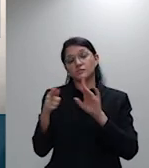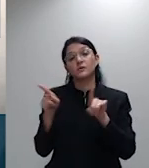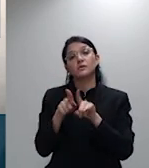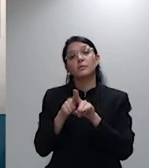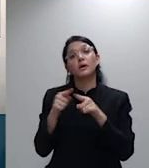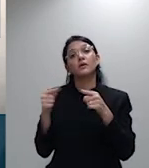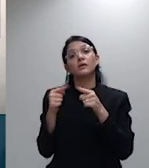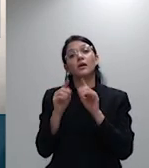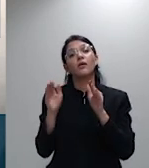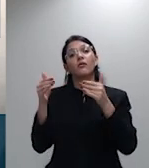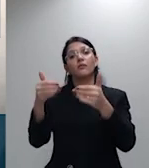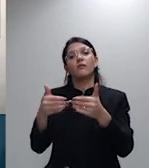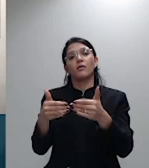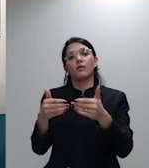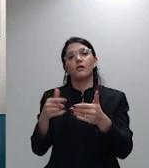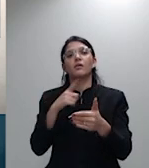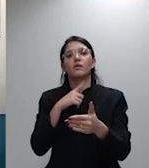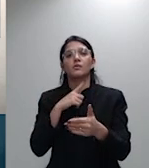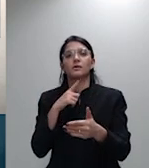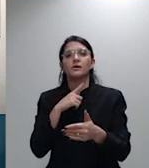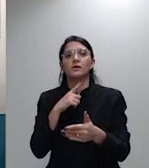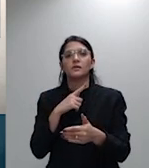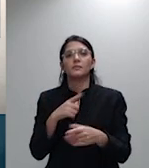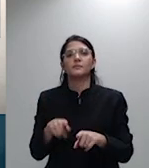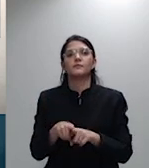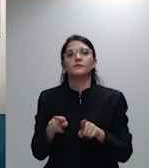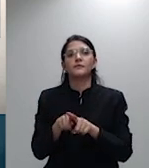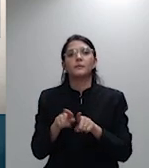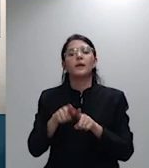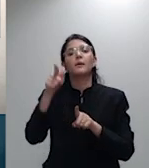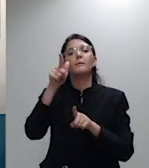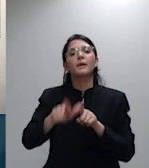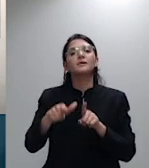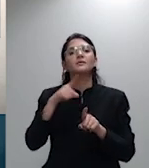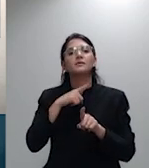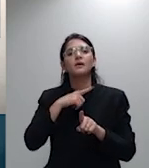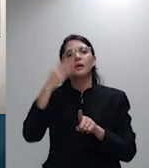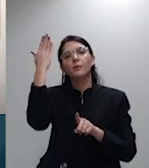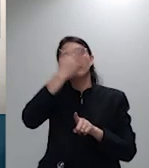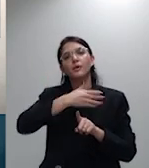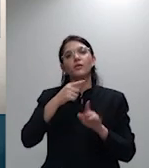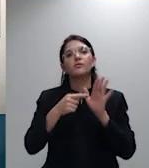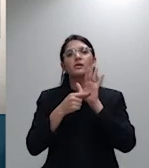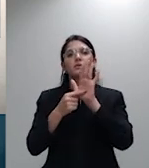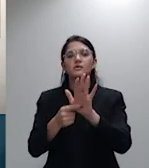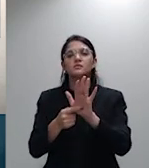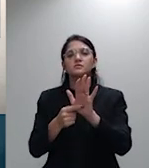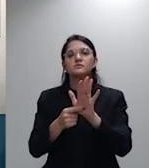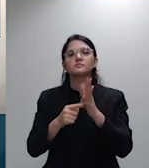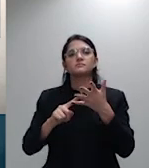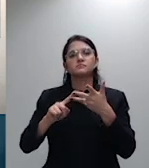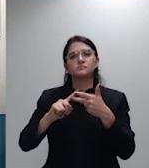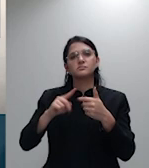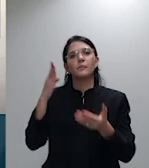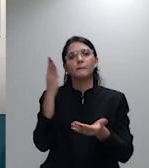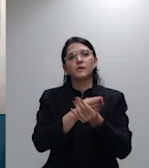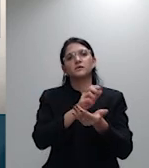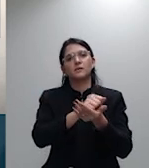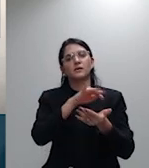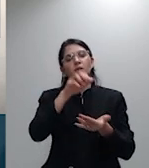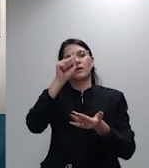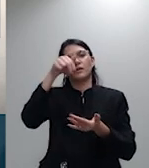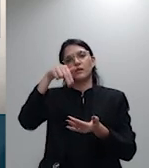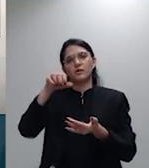e o relação ao ônus da prova a legitimidade a prevenção de legitimidade dos atos da ANS que gera a obrigação